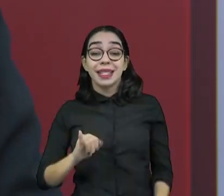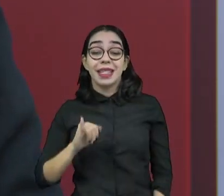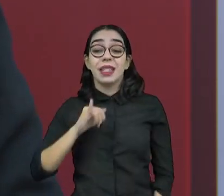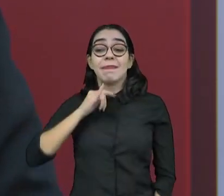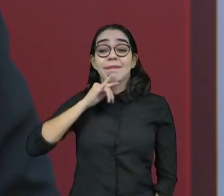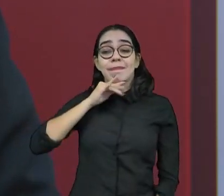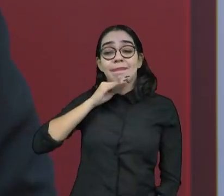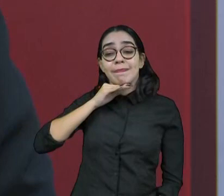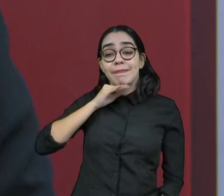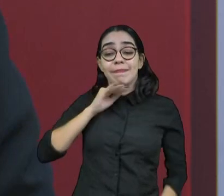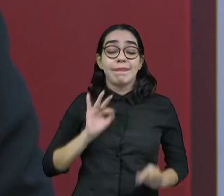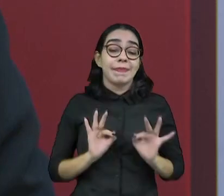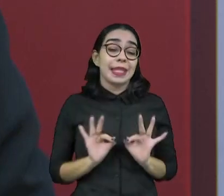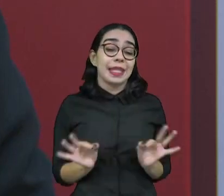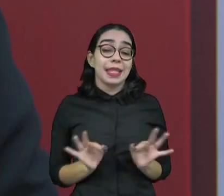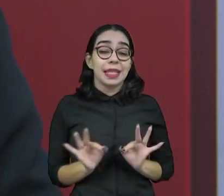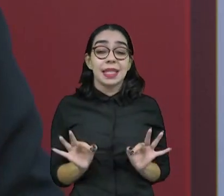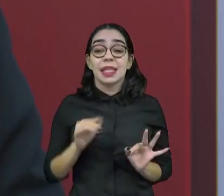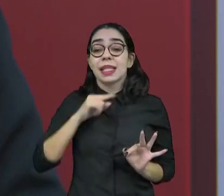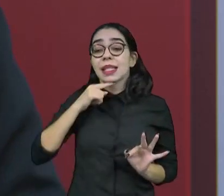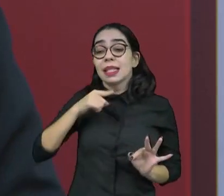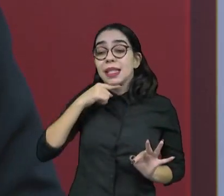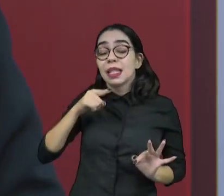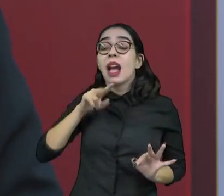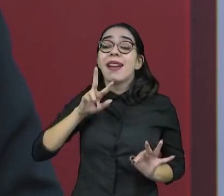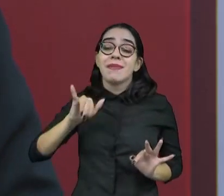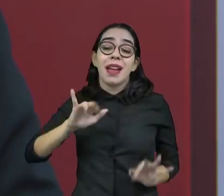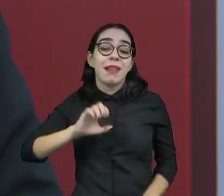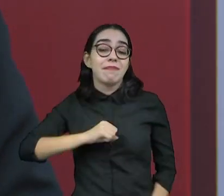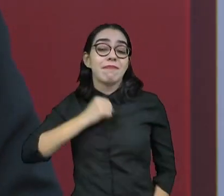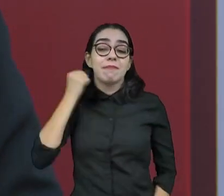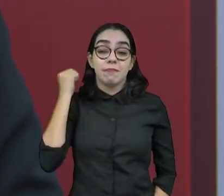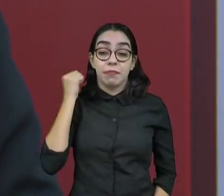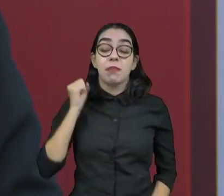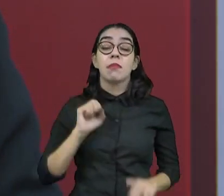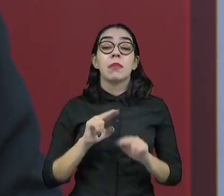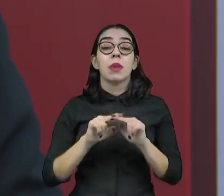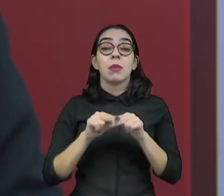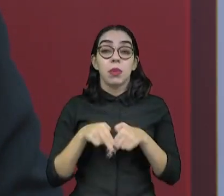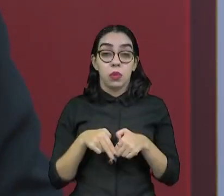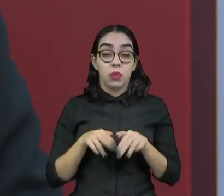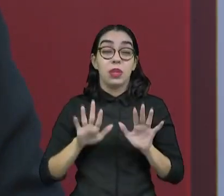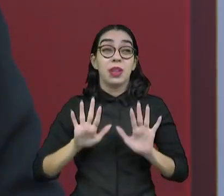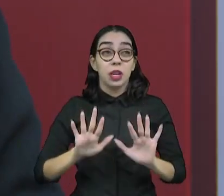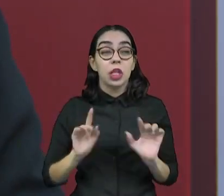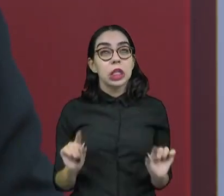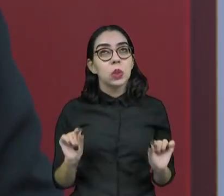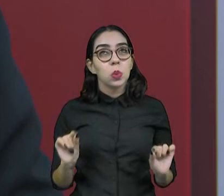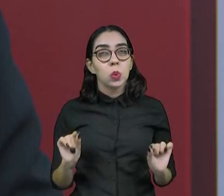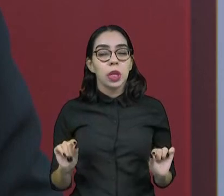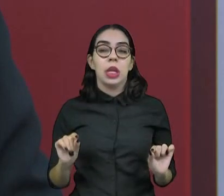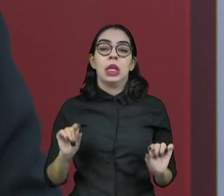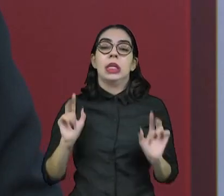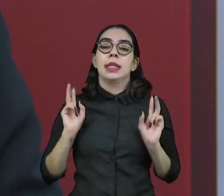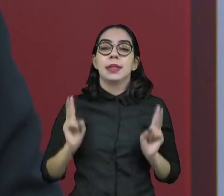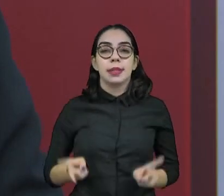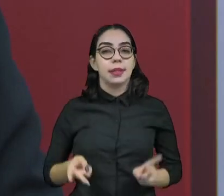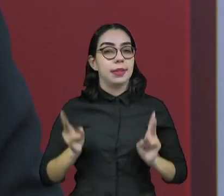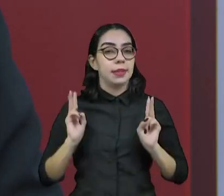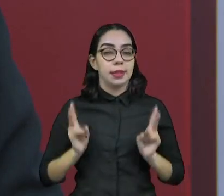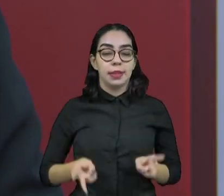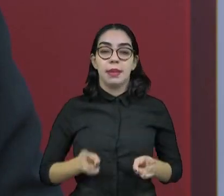que estão em uma posição desfavorável. Embora isso sempre ocorra, eleição após eleição,